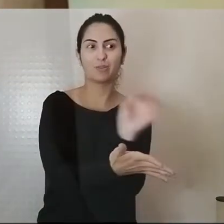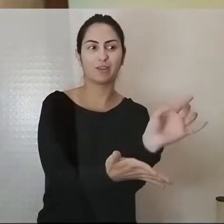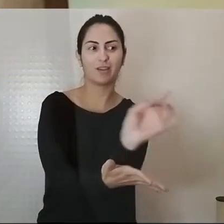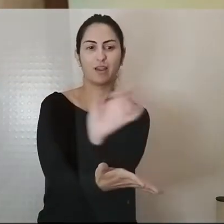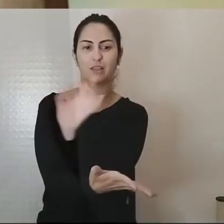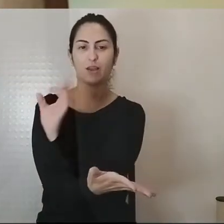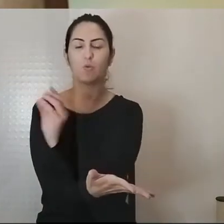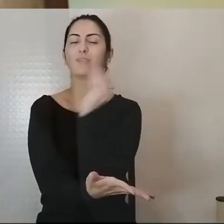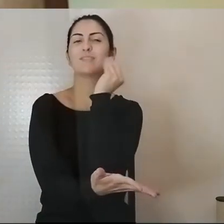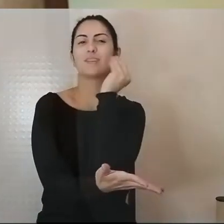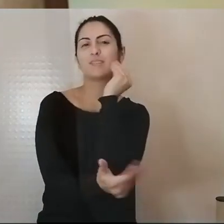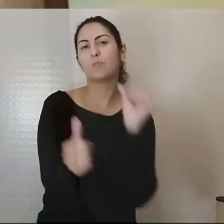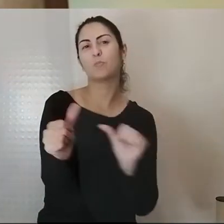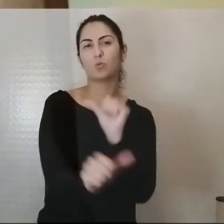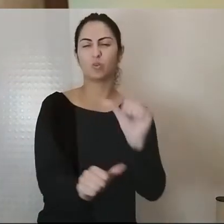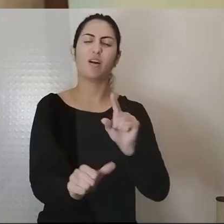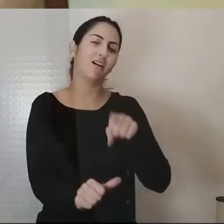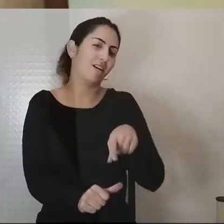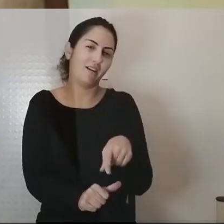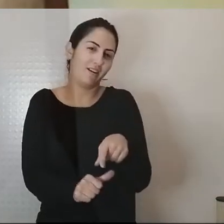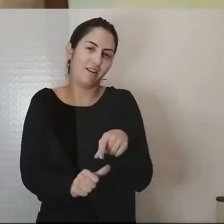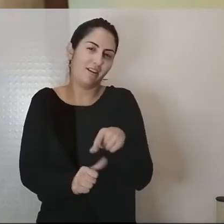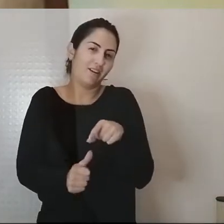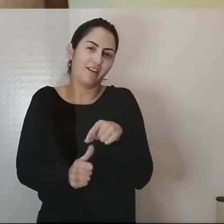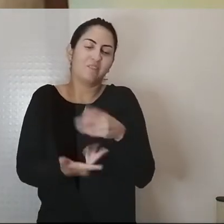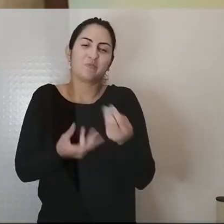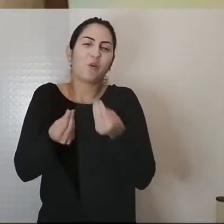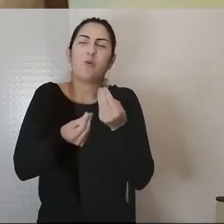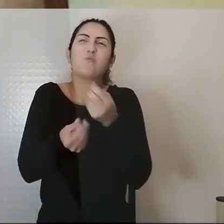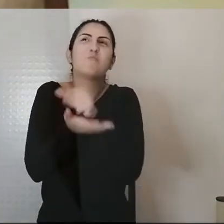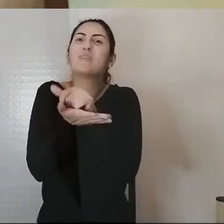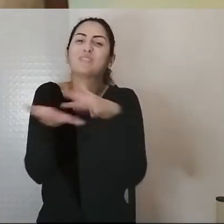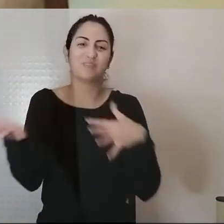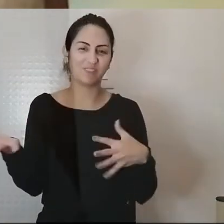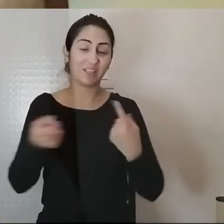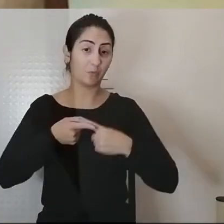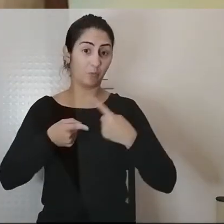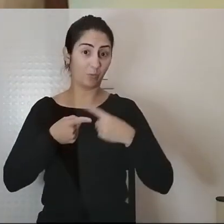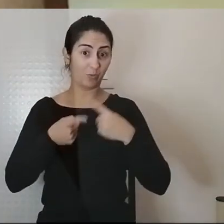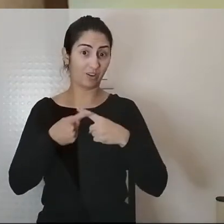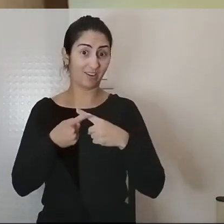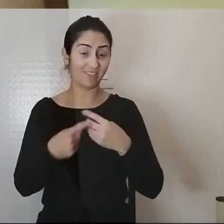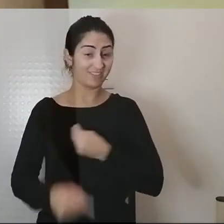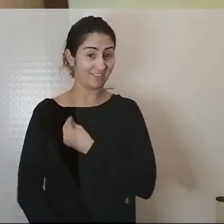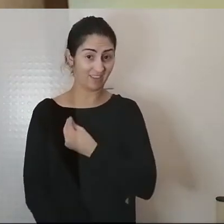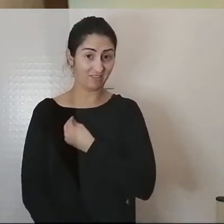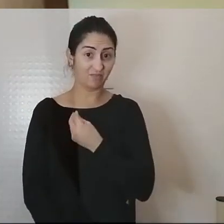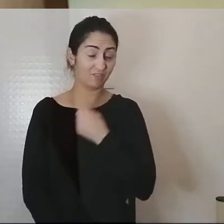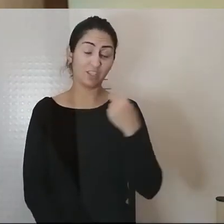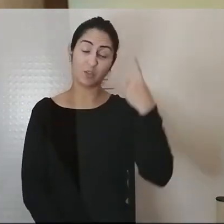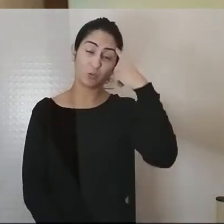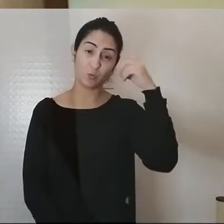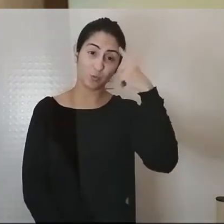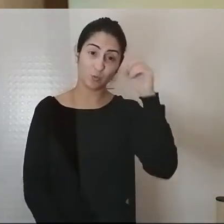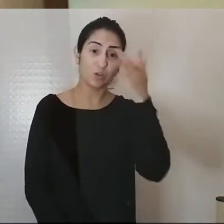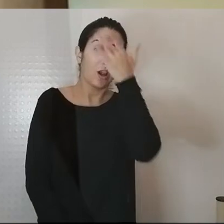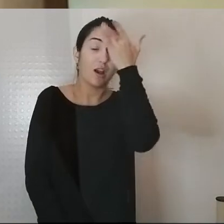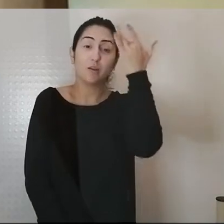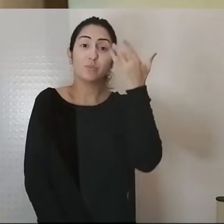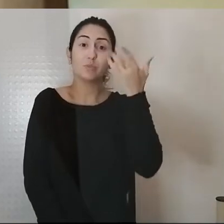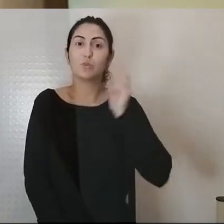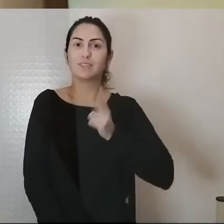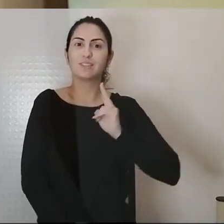Este é um exercício perene porque na vida cotidiana o indivíduo está constantemente e